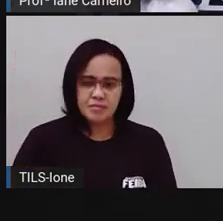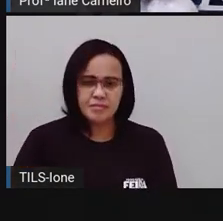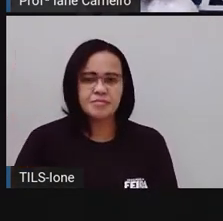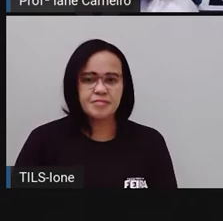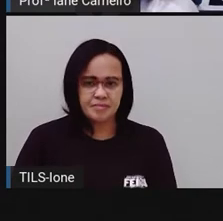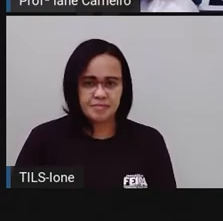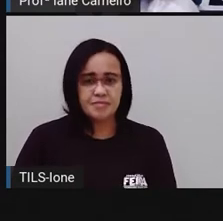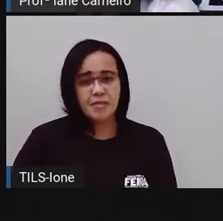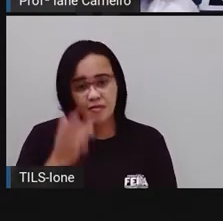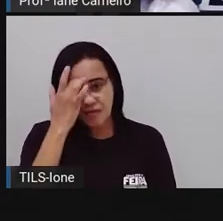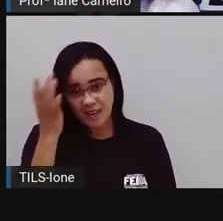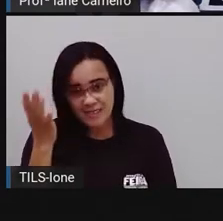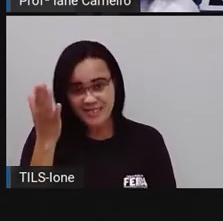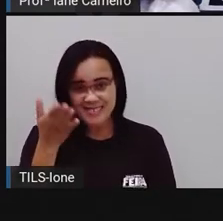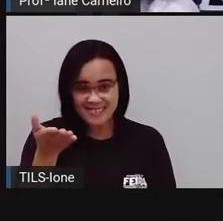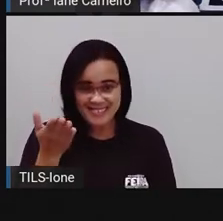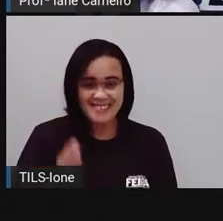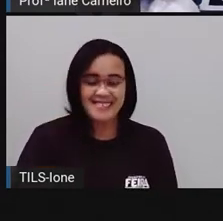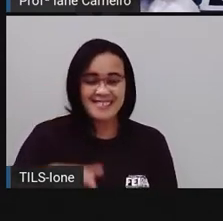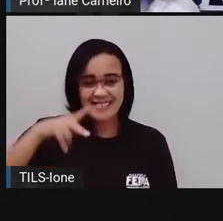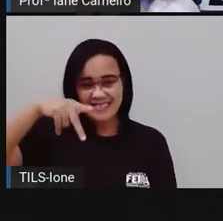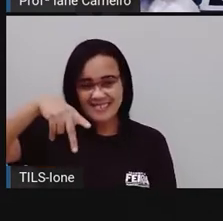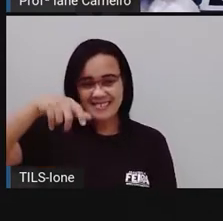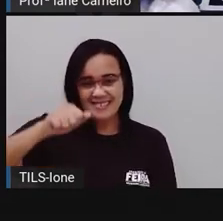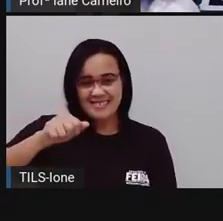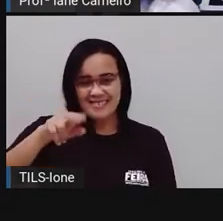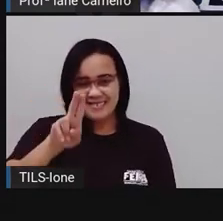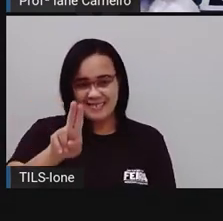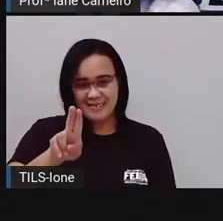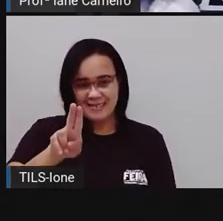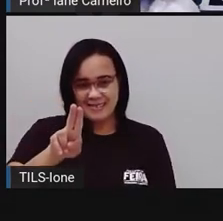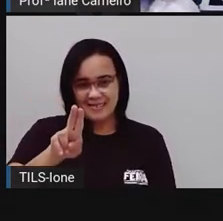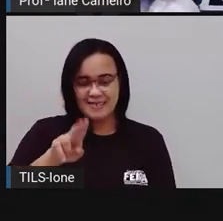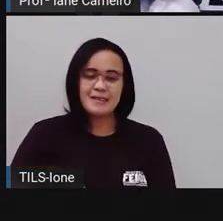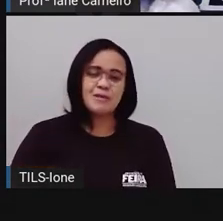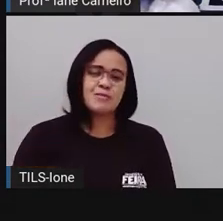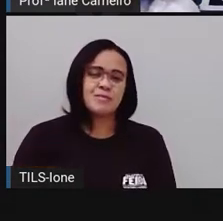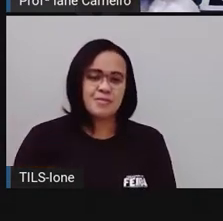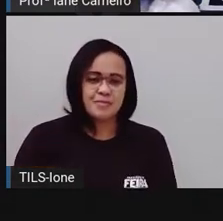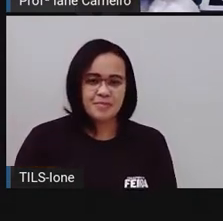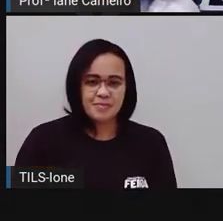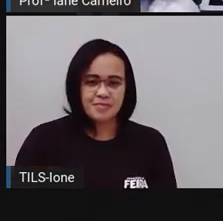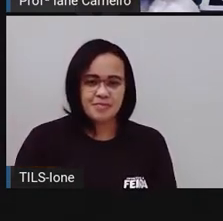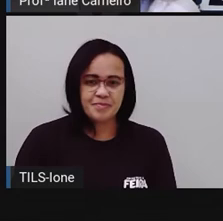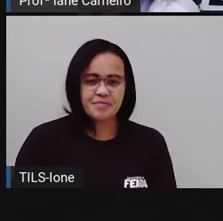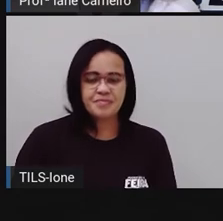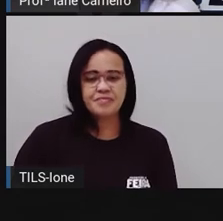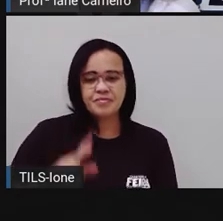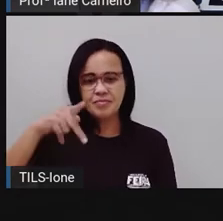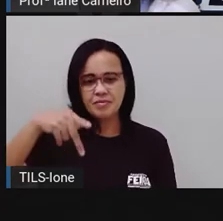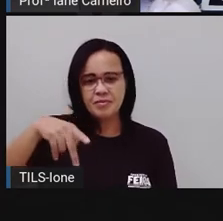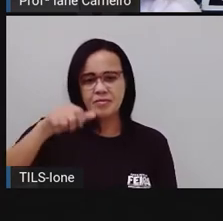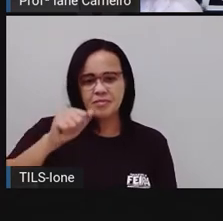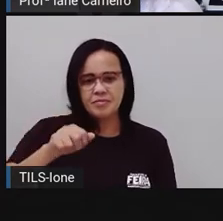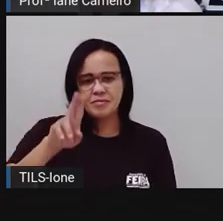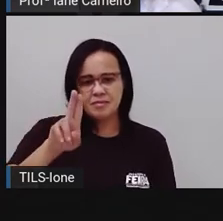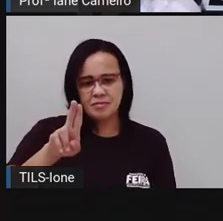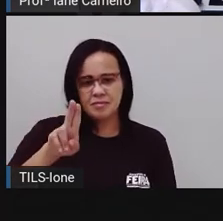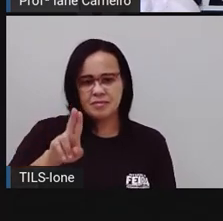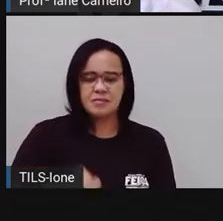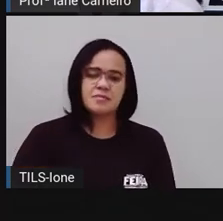Olha que fácil. Que queimou o pau, ó... Que queimou o pau.